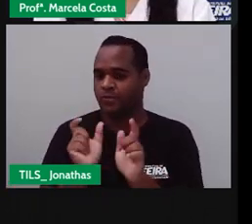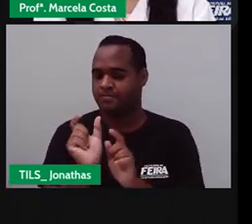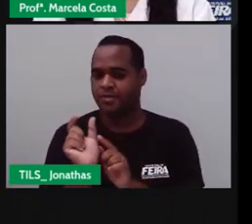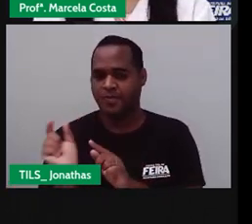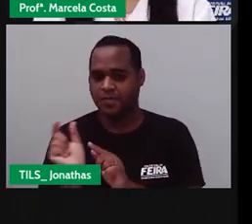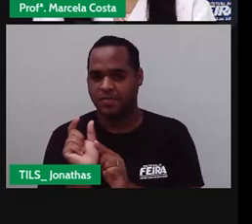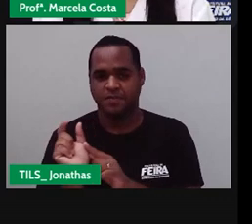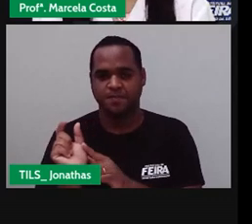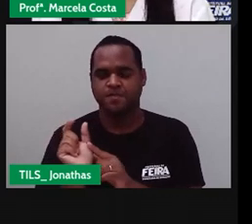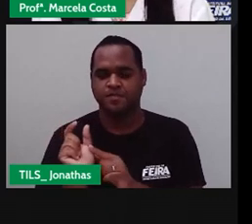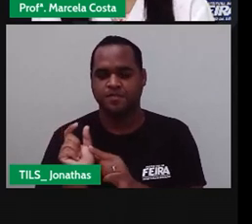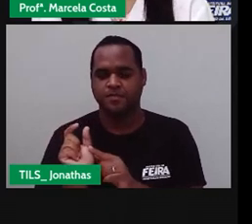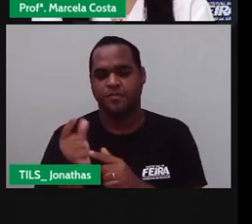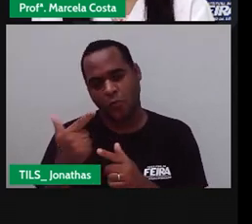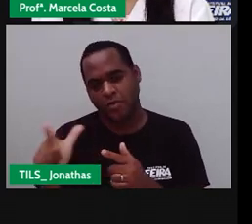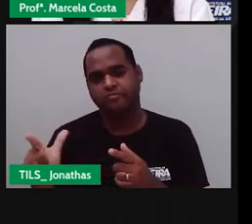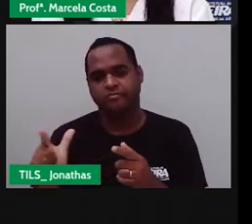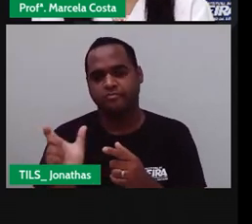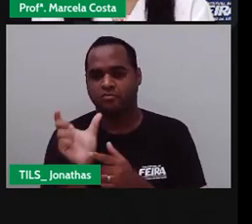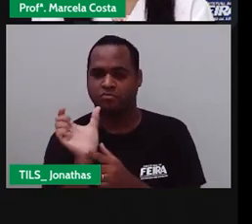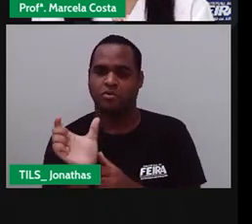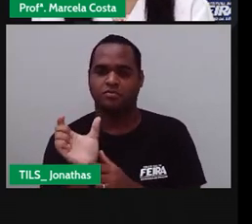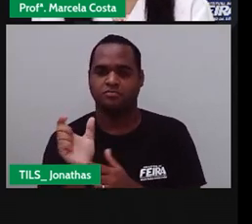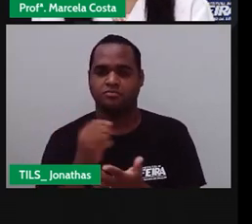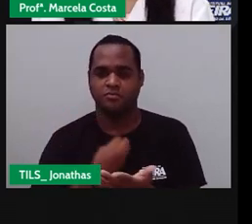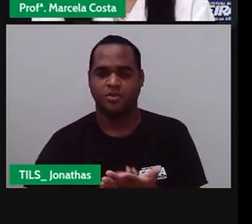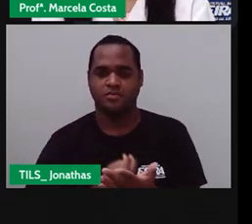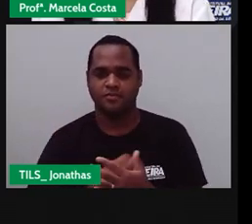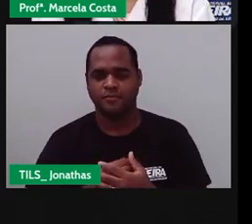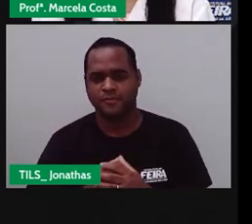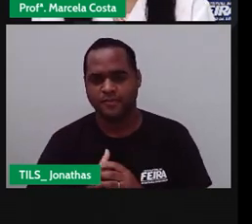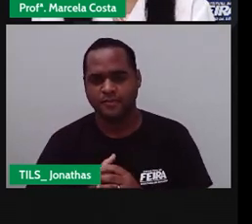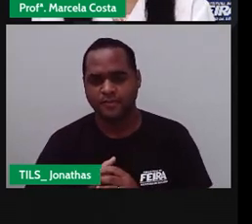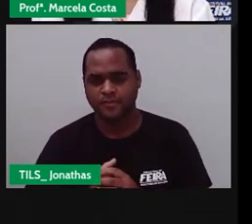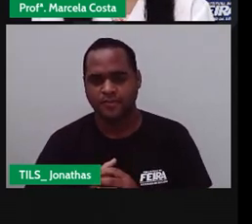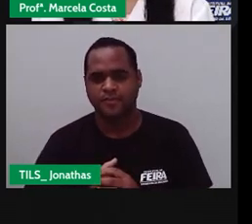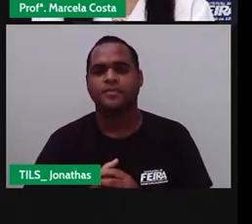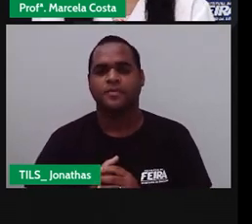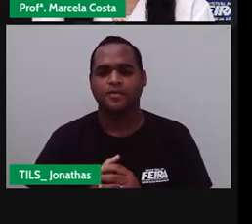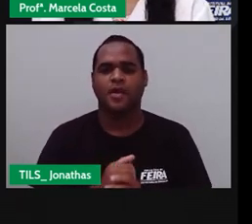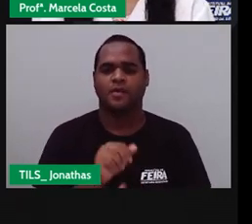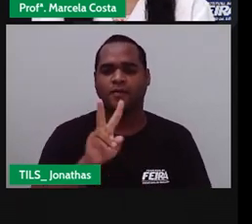Formando outra palavra Ver